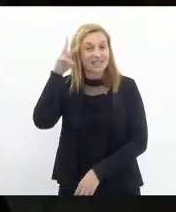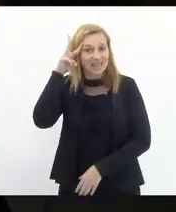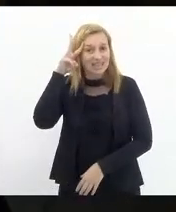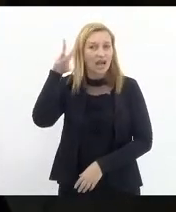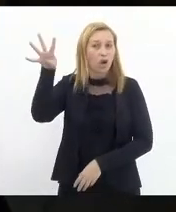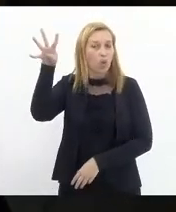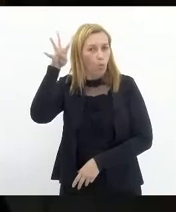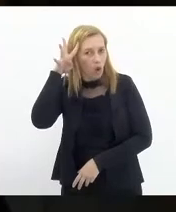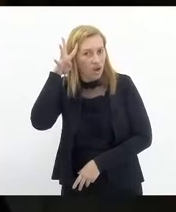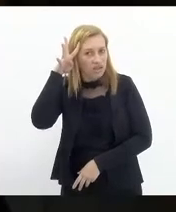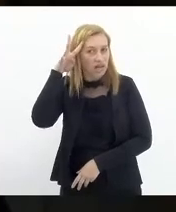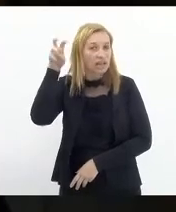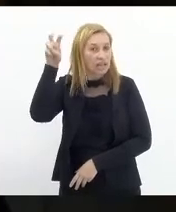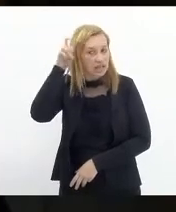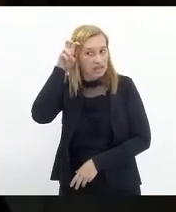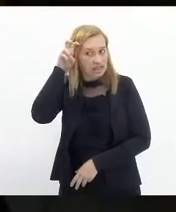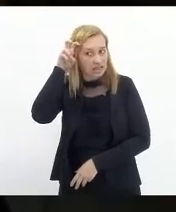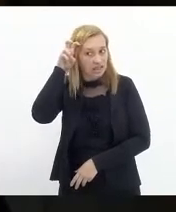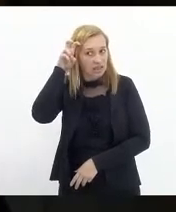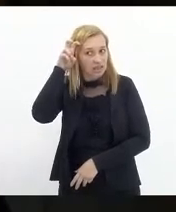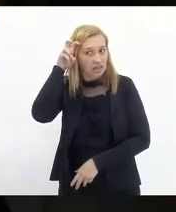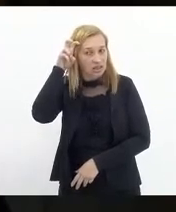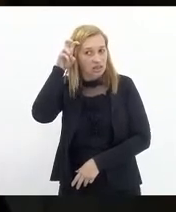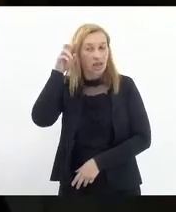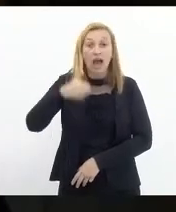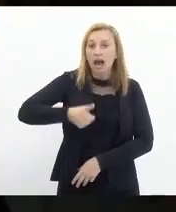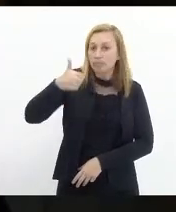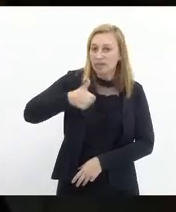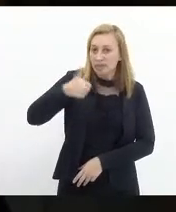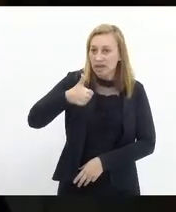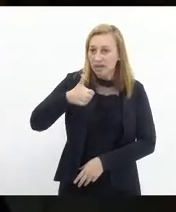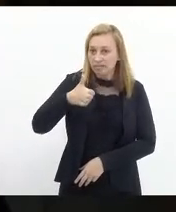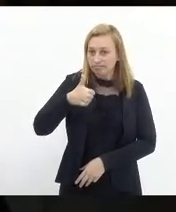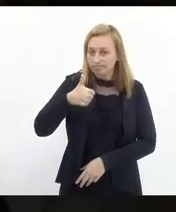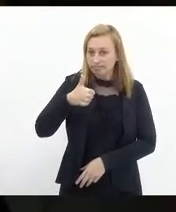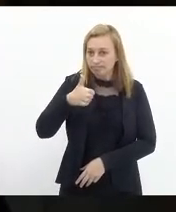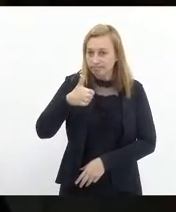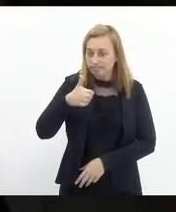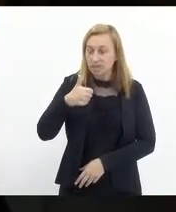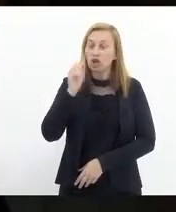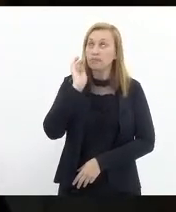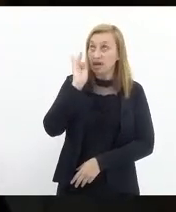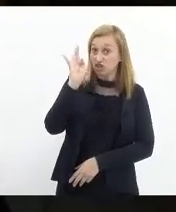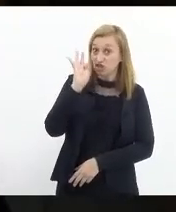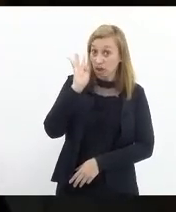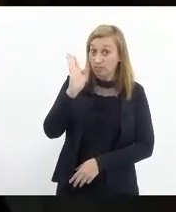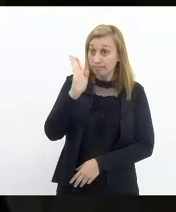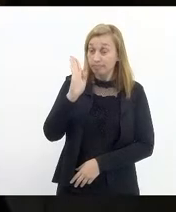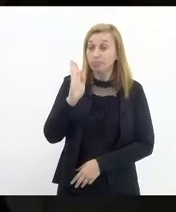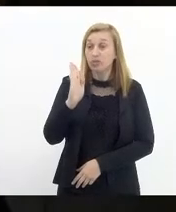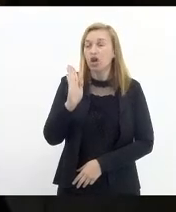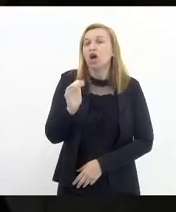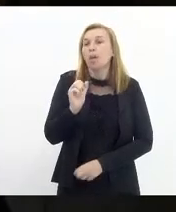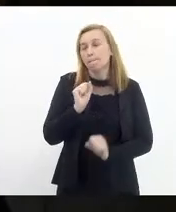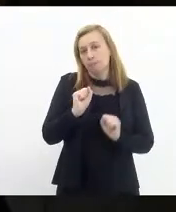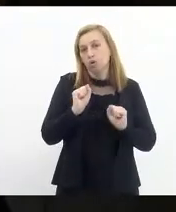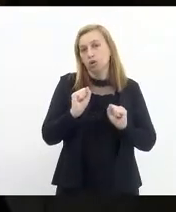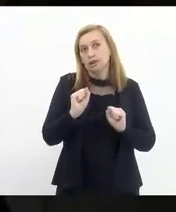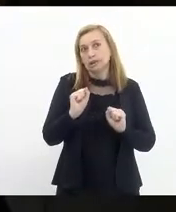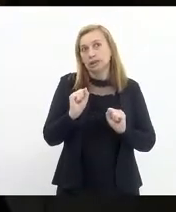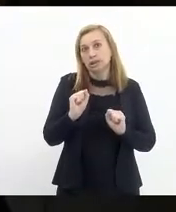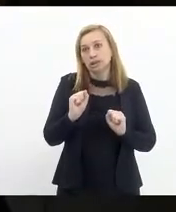quarta e quinta. A primeira, imaginemos, se pode ser assim,